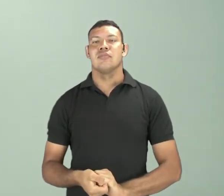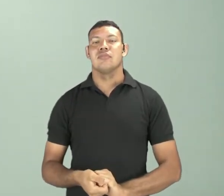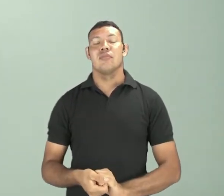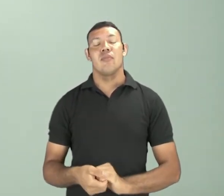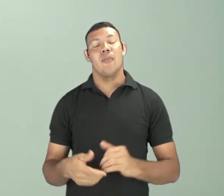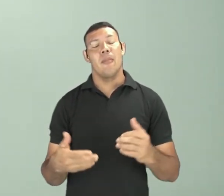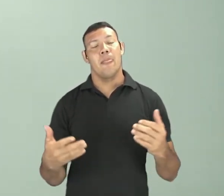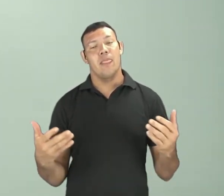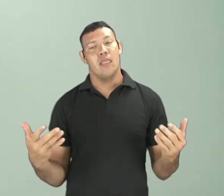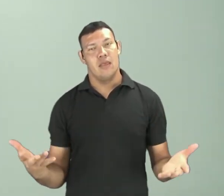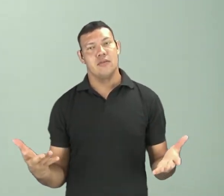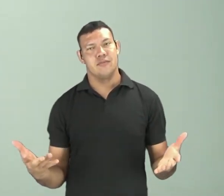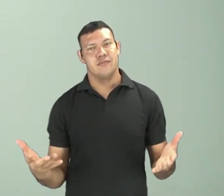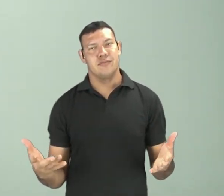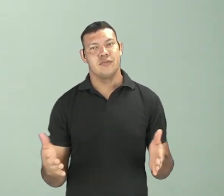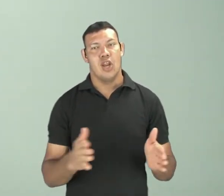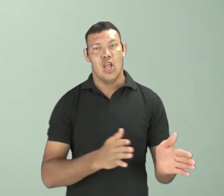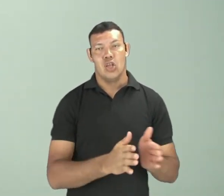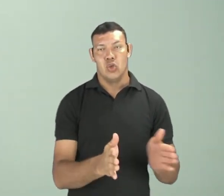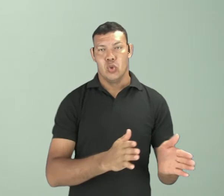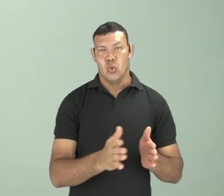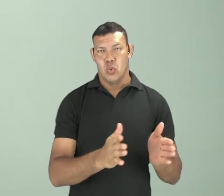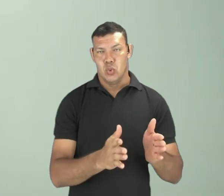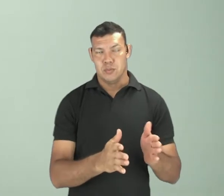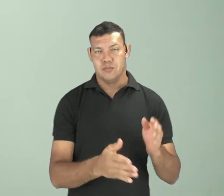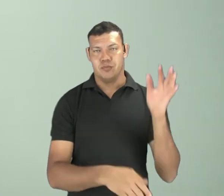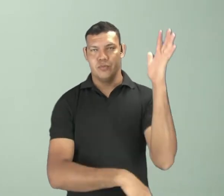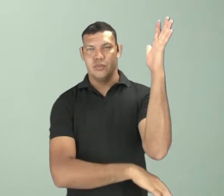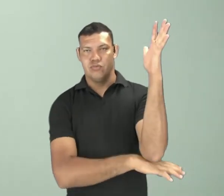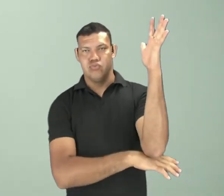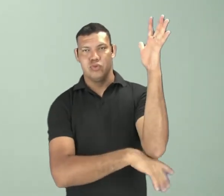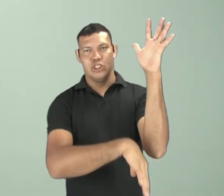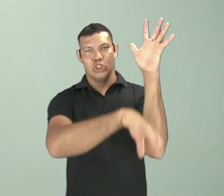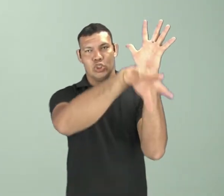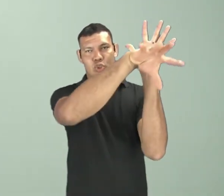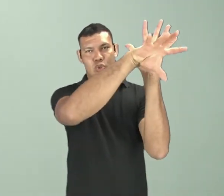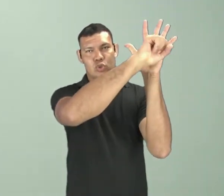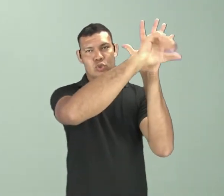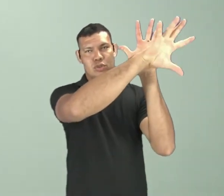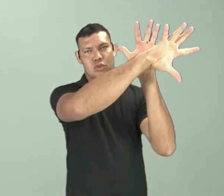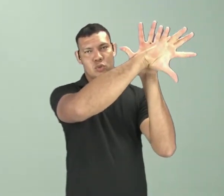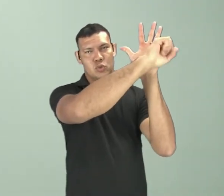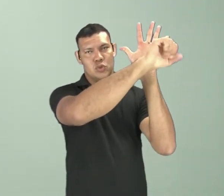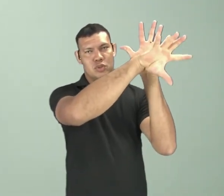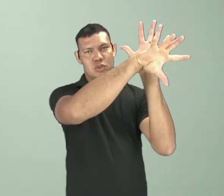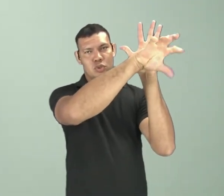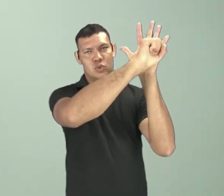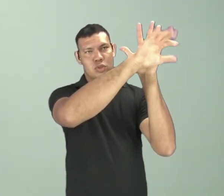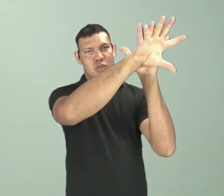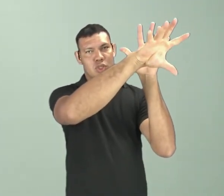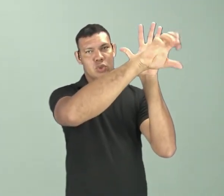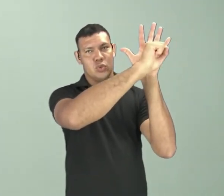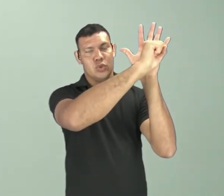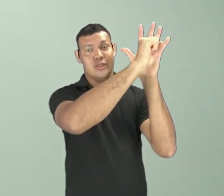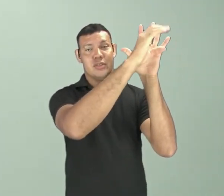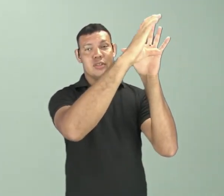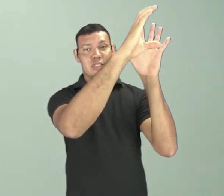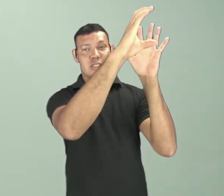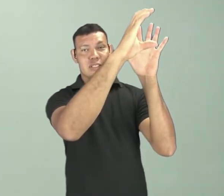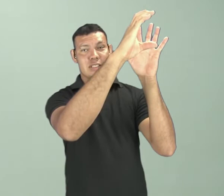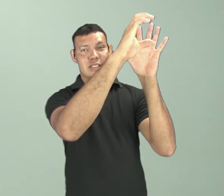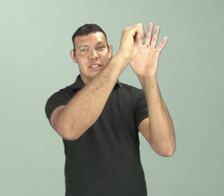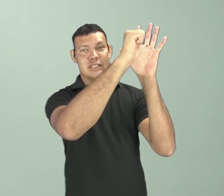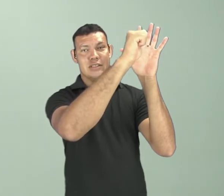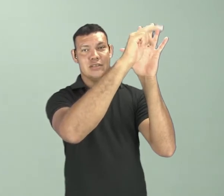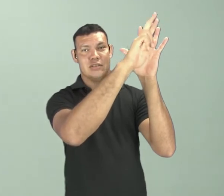Enquanto, no processo de fotossíntese, os seres vivos garantem a retirada de gás carbônico